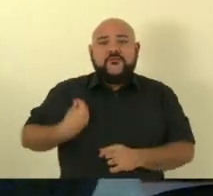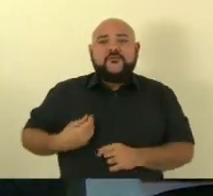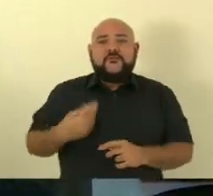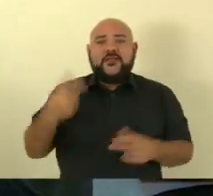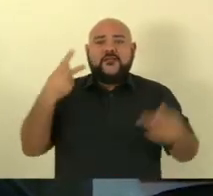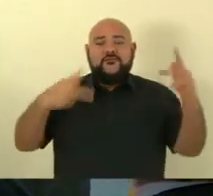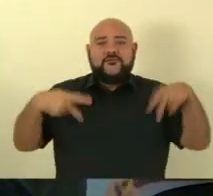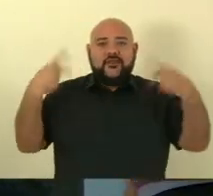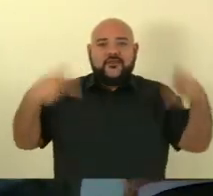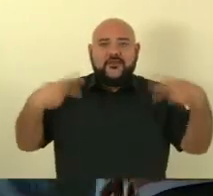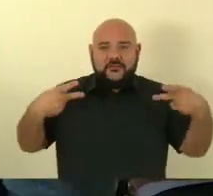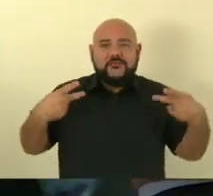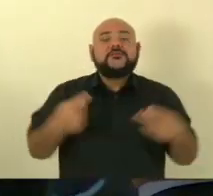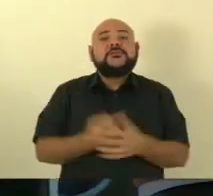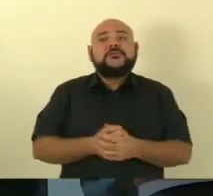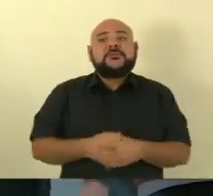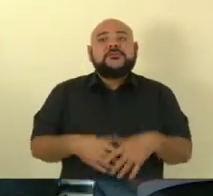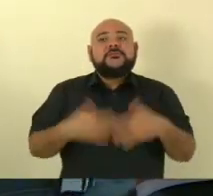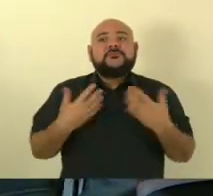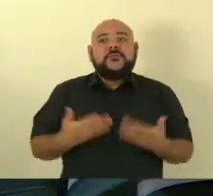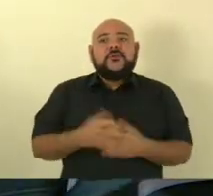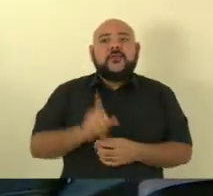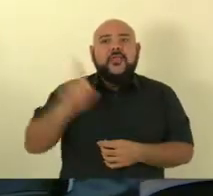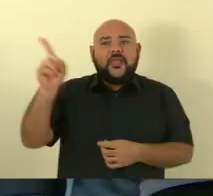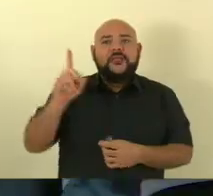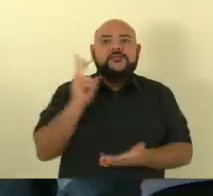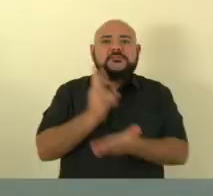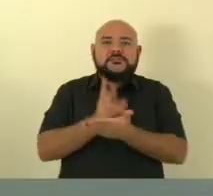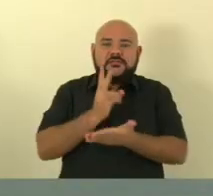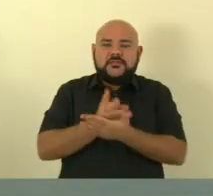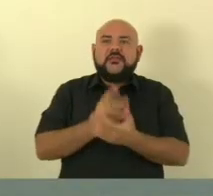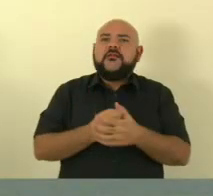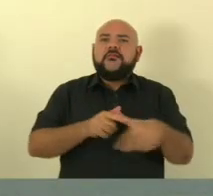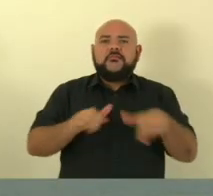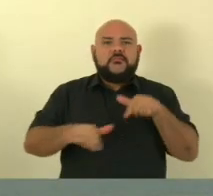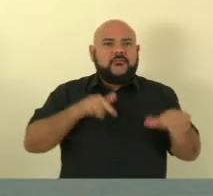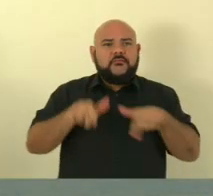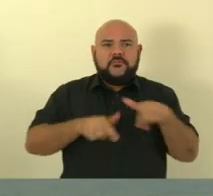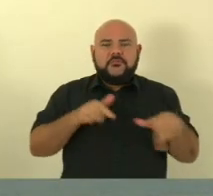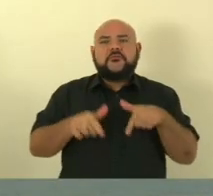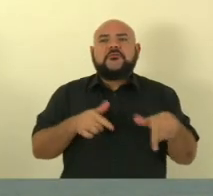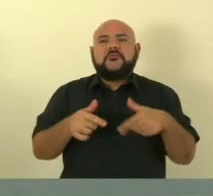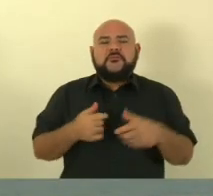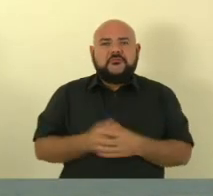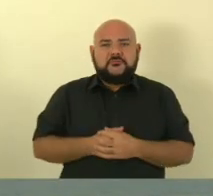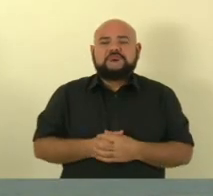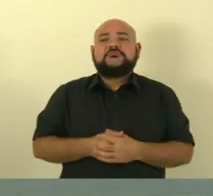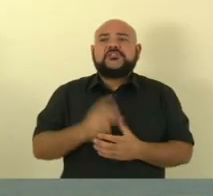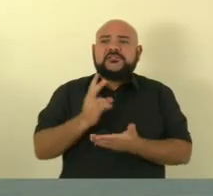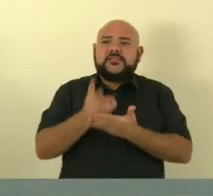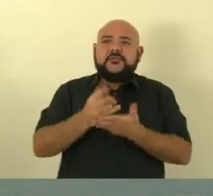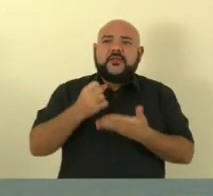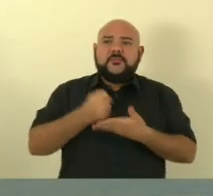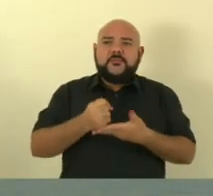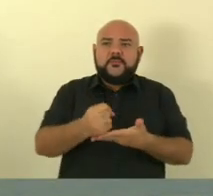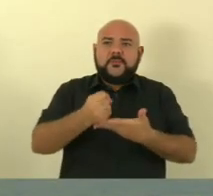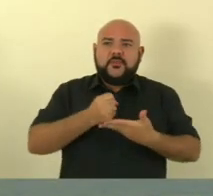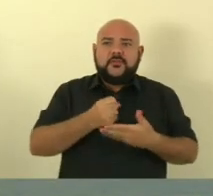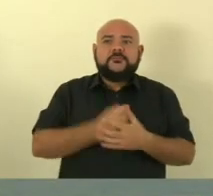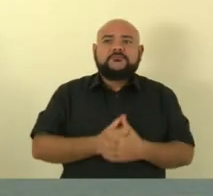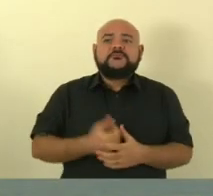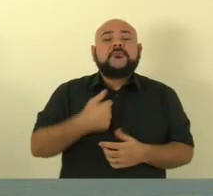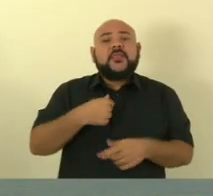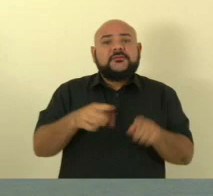e ele está sempre disponível aí para poder estar nos ajudando. Bem-vindo, Marcelo. Inclusive, quero